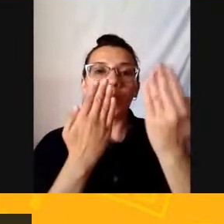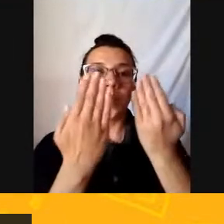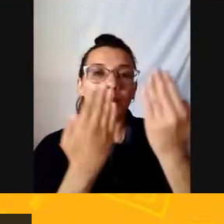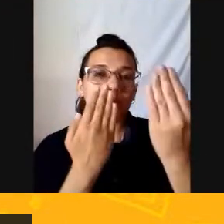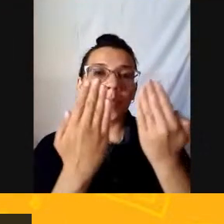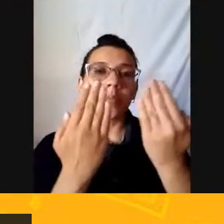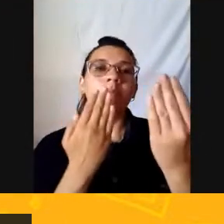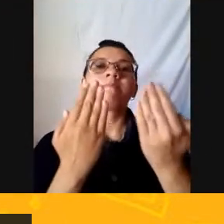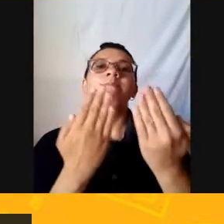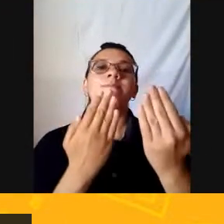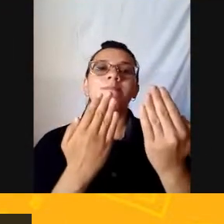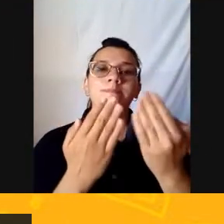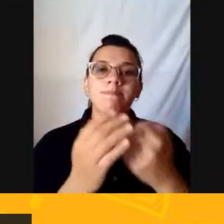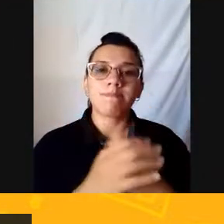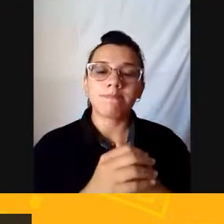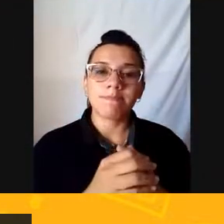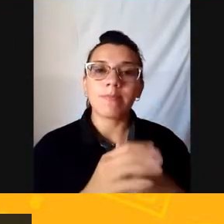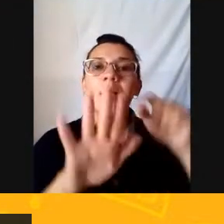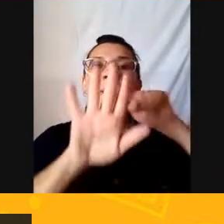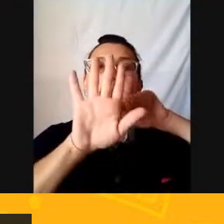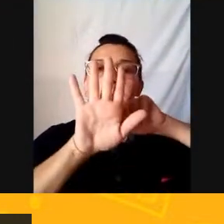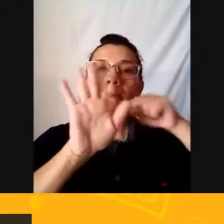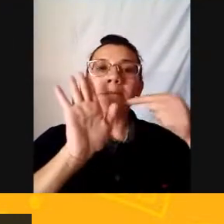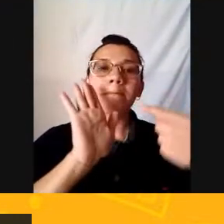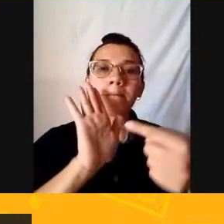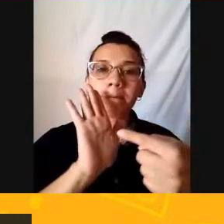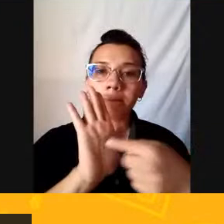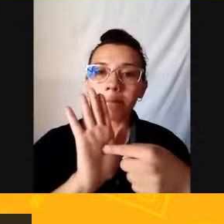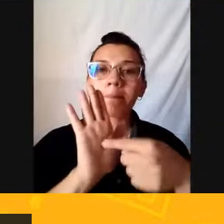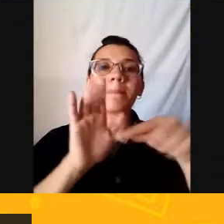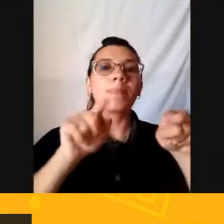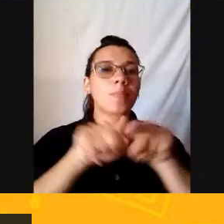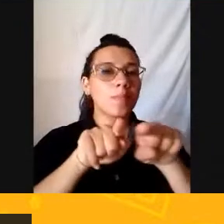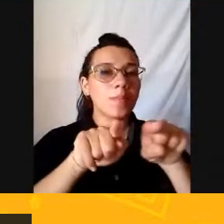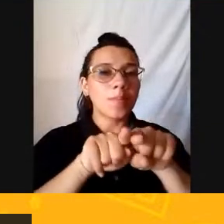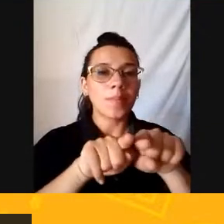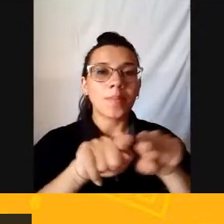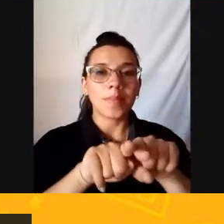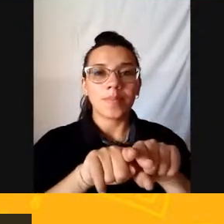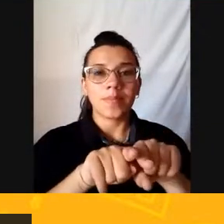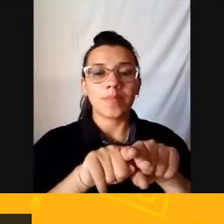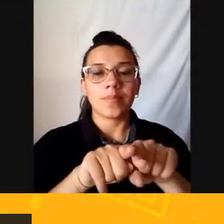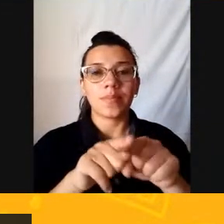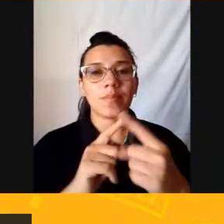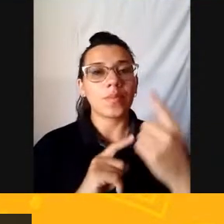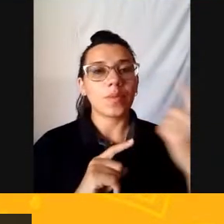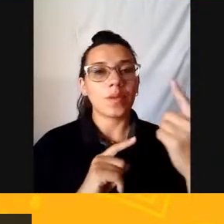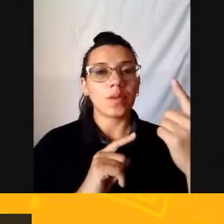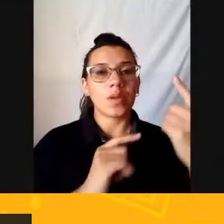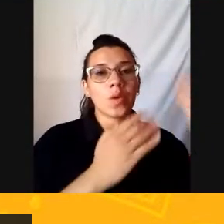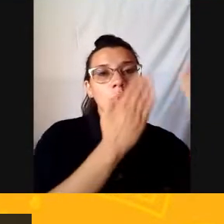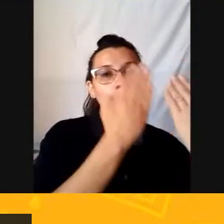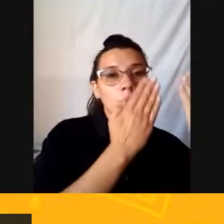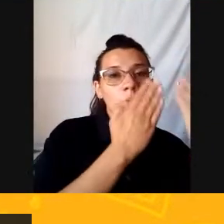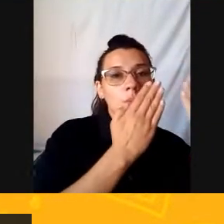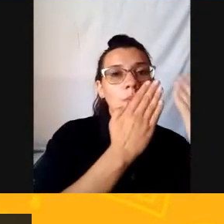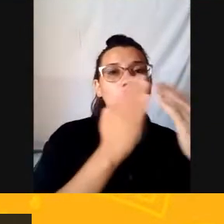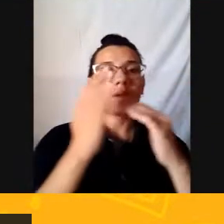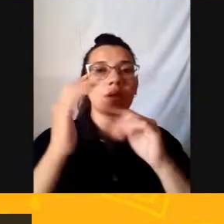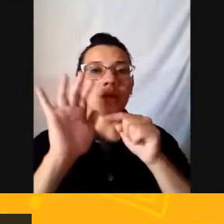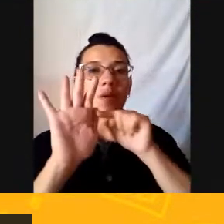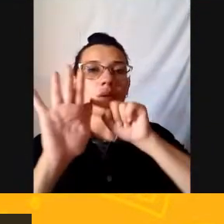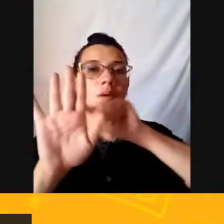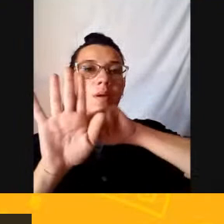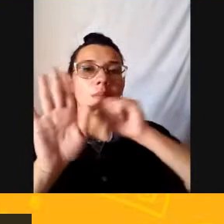A metáfora Cai bastante A diferença da comparação Para a metáfora É só o uso De algumas expressões Como